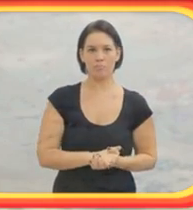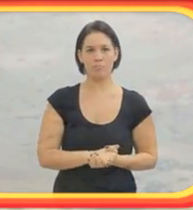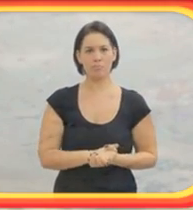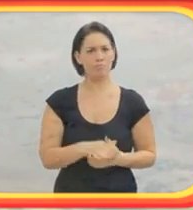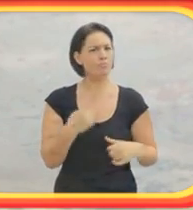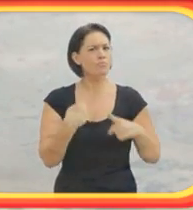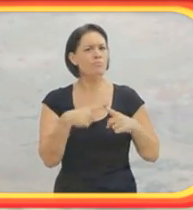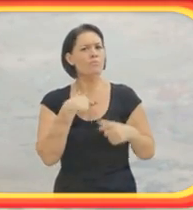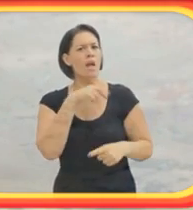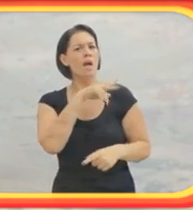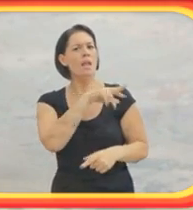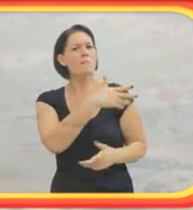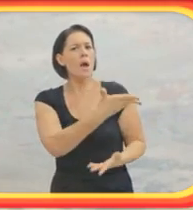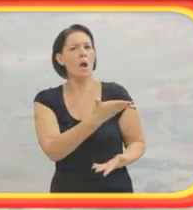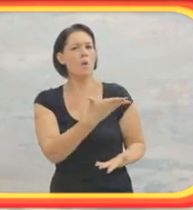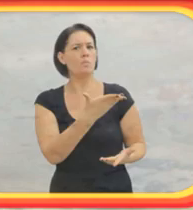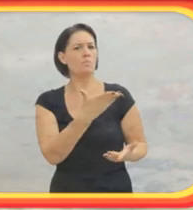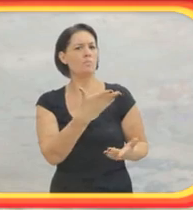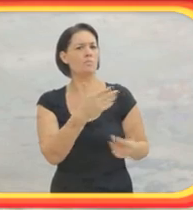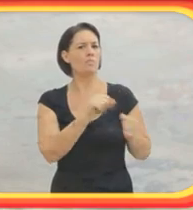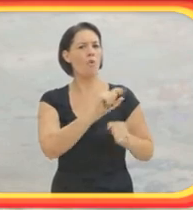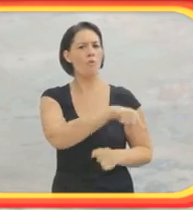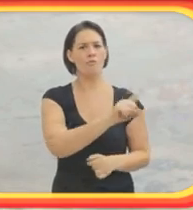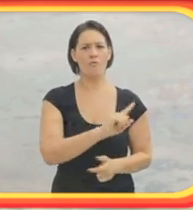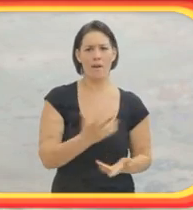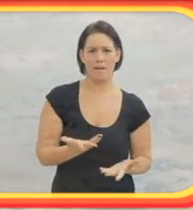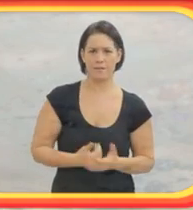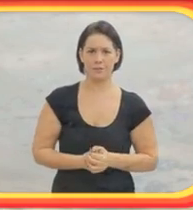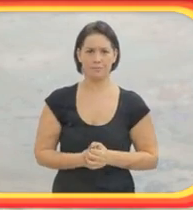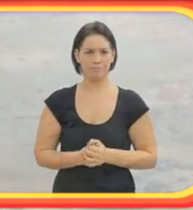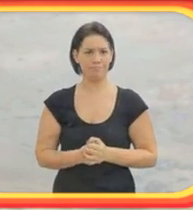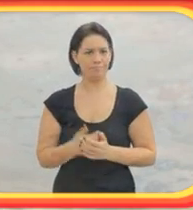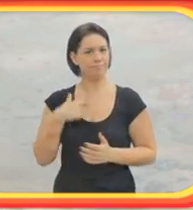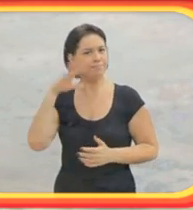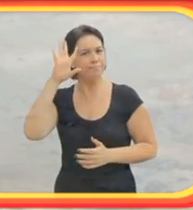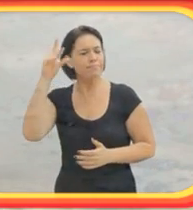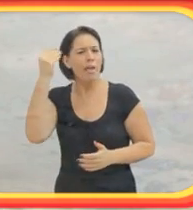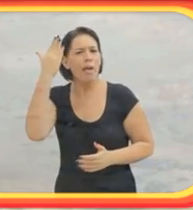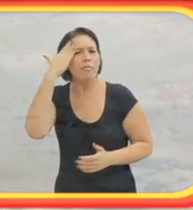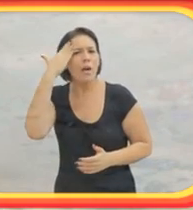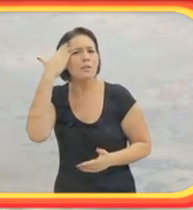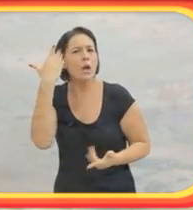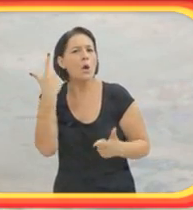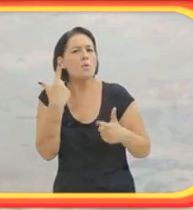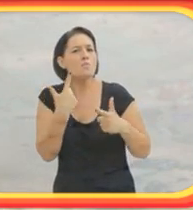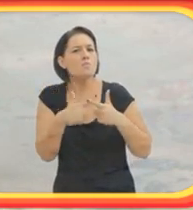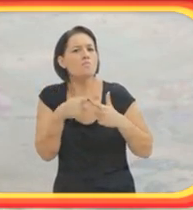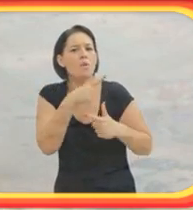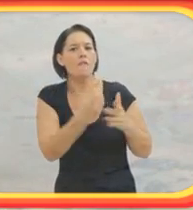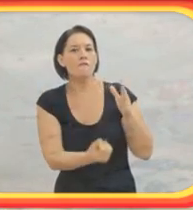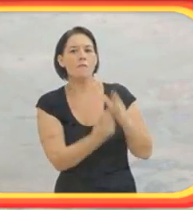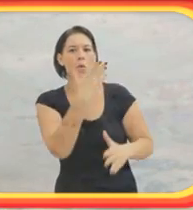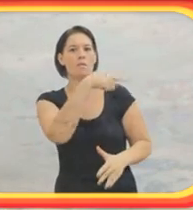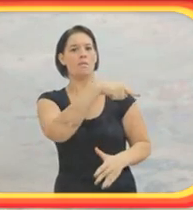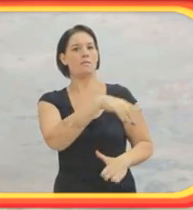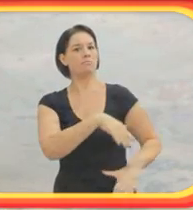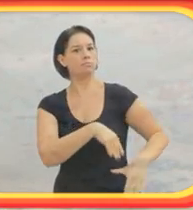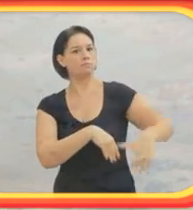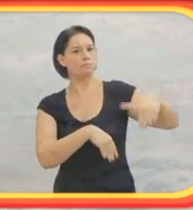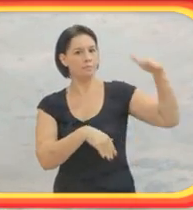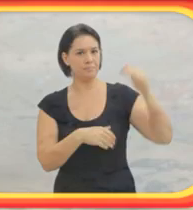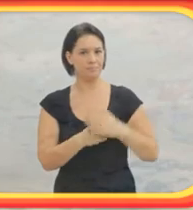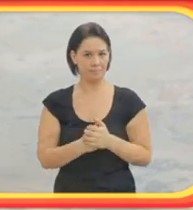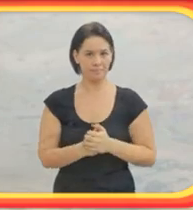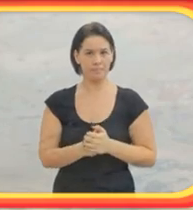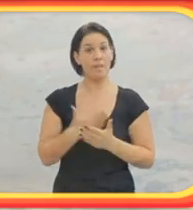tinha essa vivência do Eduardo lá fora, né? Andar, conversar, brincar, tudo. A conversa,